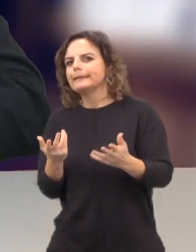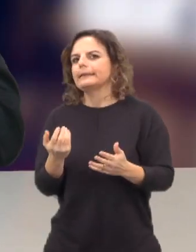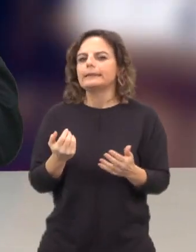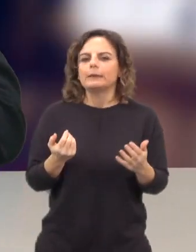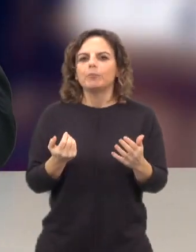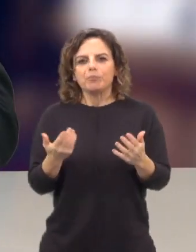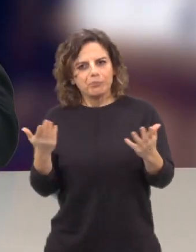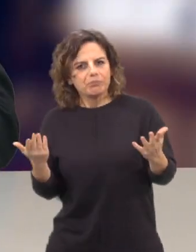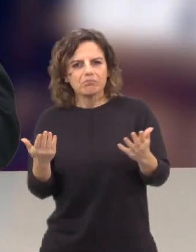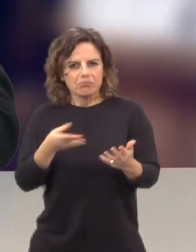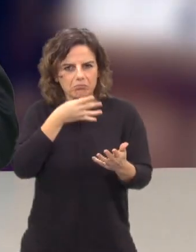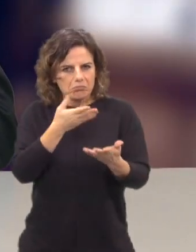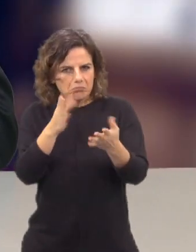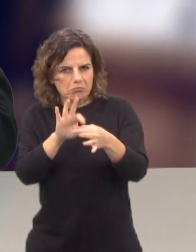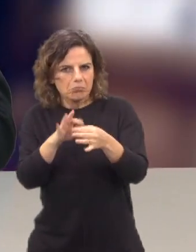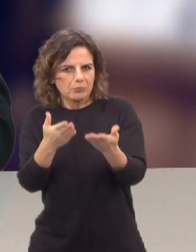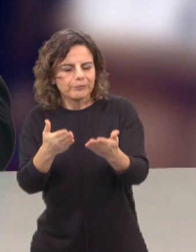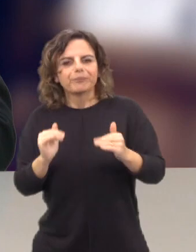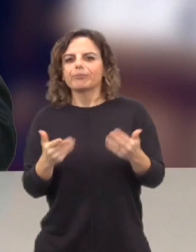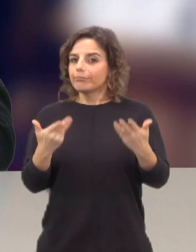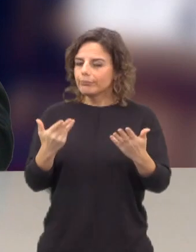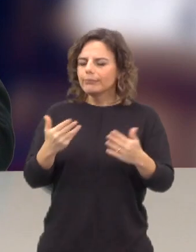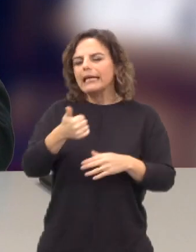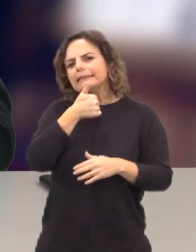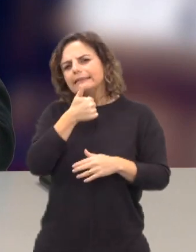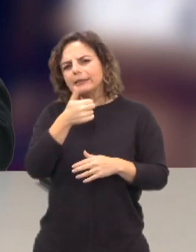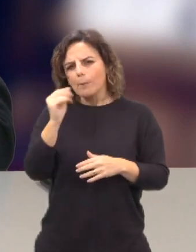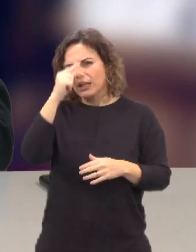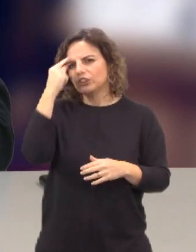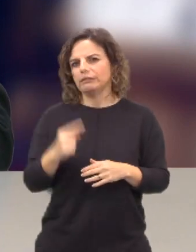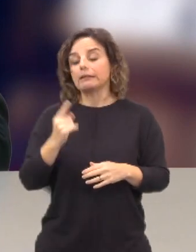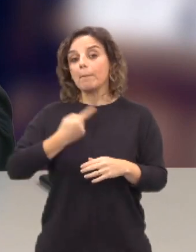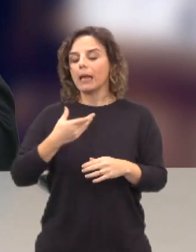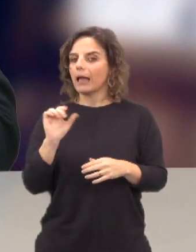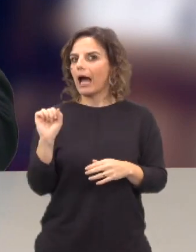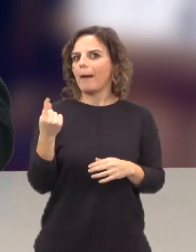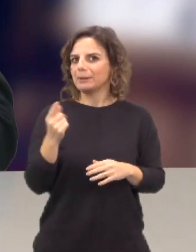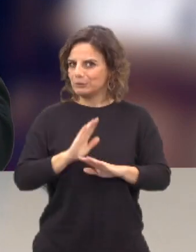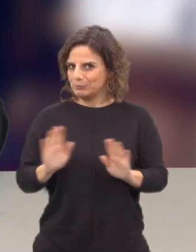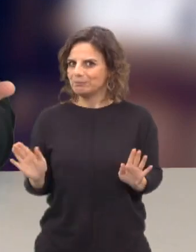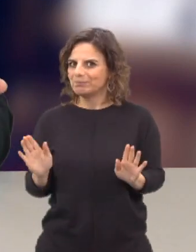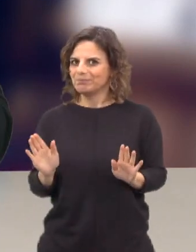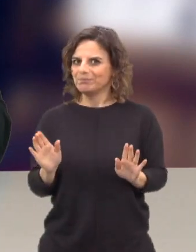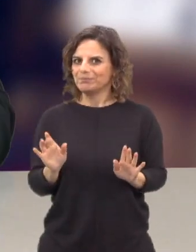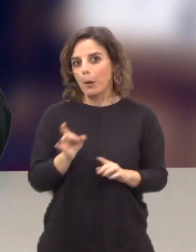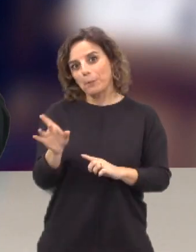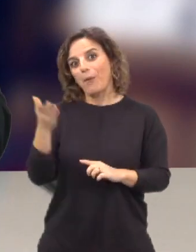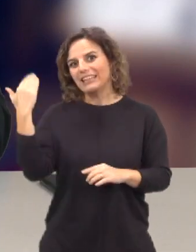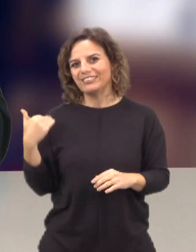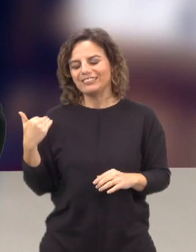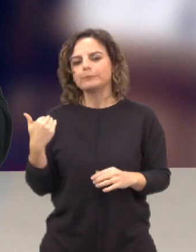Vamos também ser claros sobre isso. Hoje é mais difícil tomar decisões, temos que ser mais rápidos. Muitas vezes